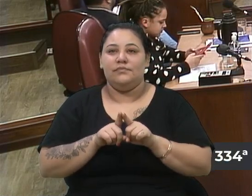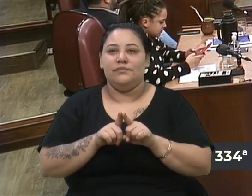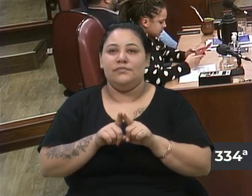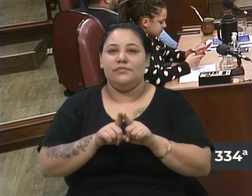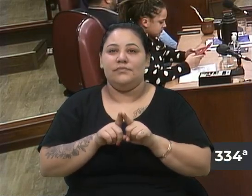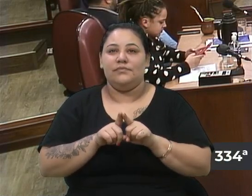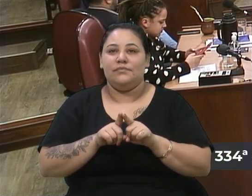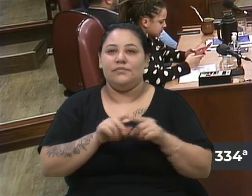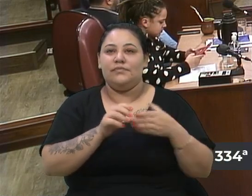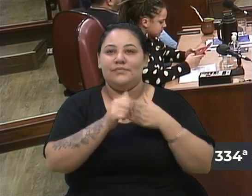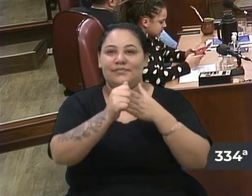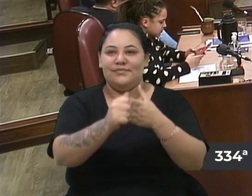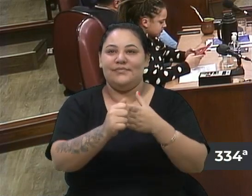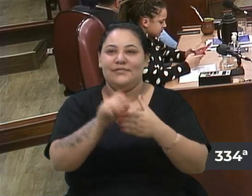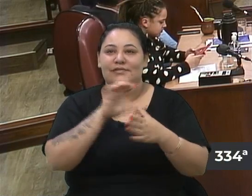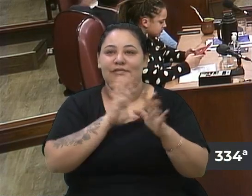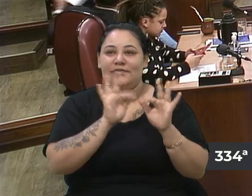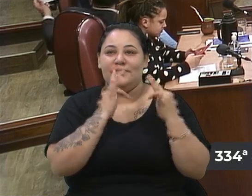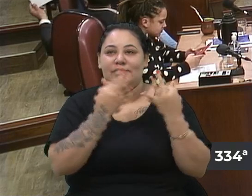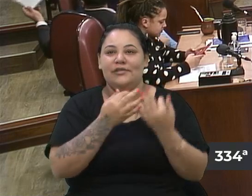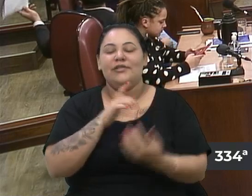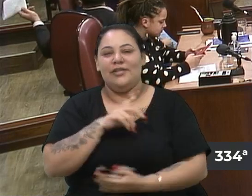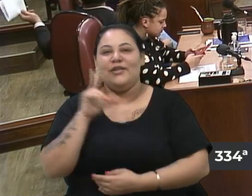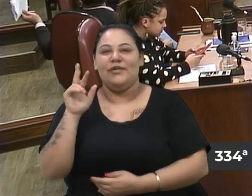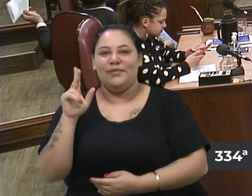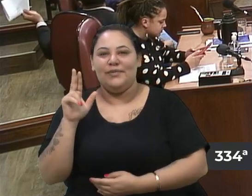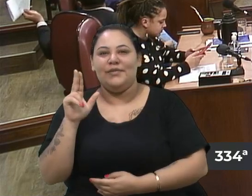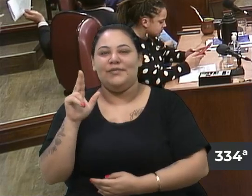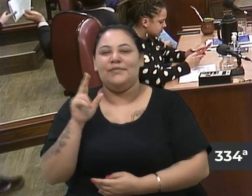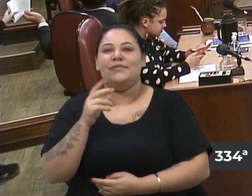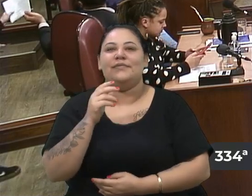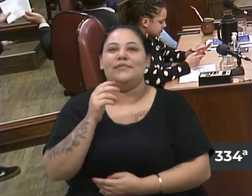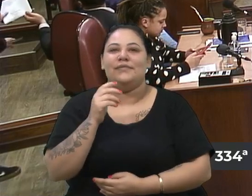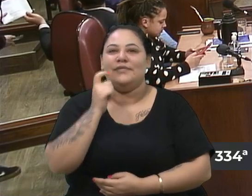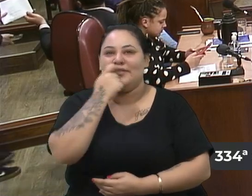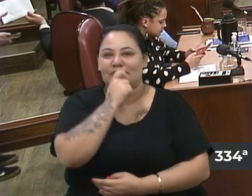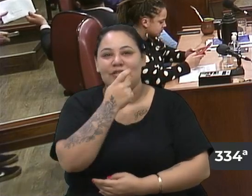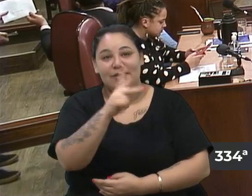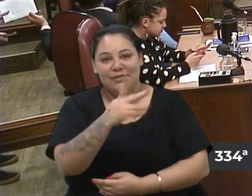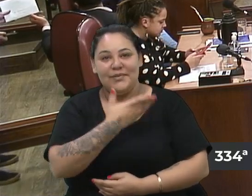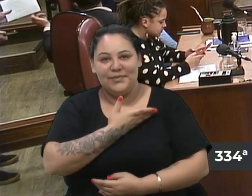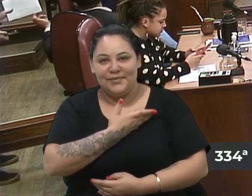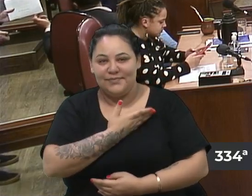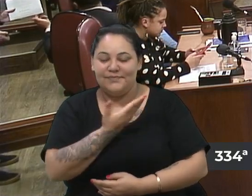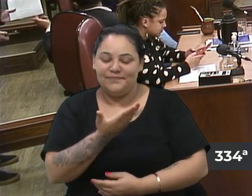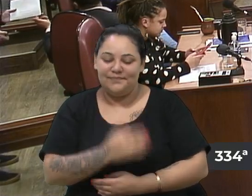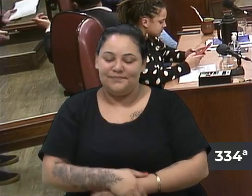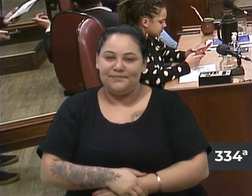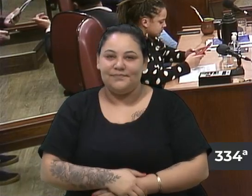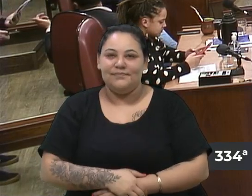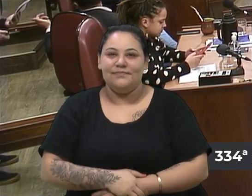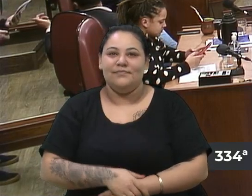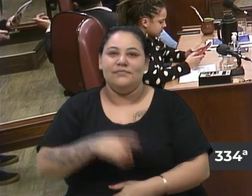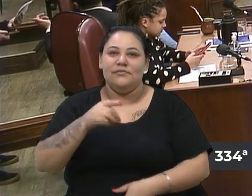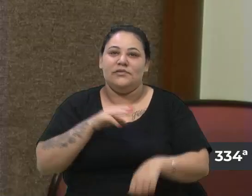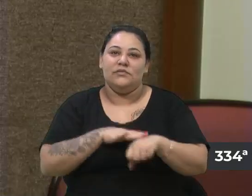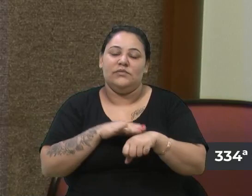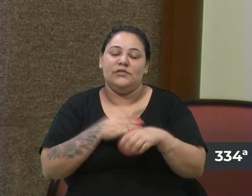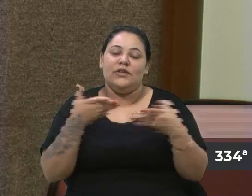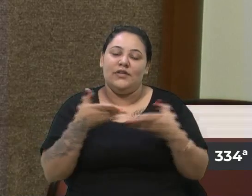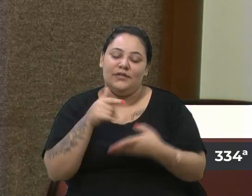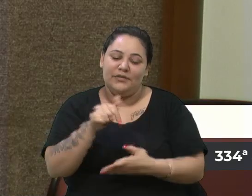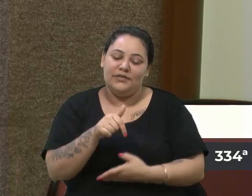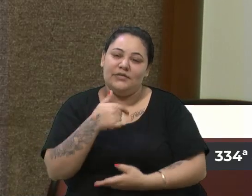parentes dentistas, vereador Cadore? Tem o irmão que é dentista também, seu amigo, inclusive. E nesse momento, vereador Cadore, eu acho que é